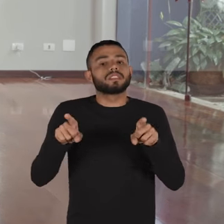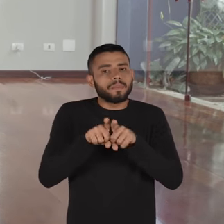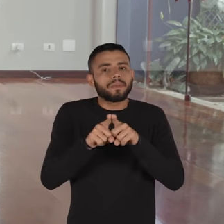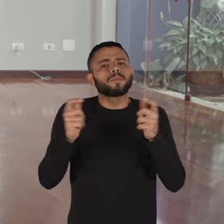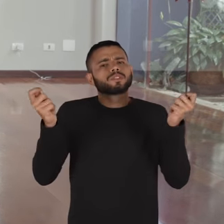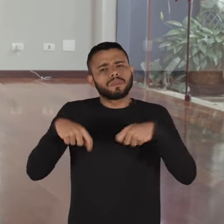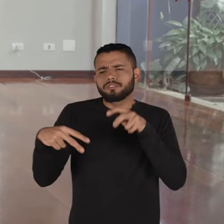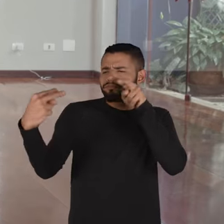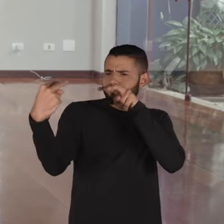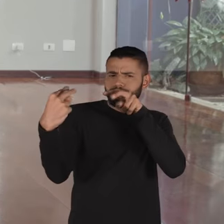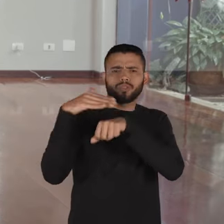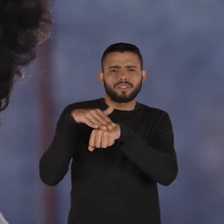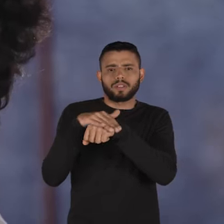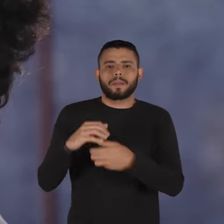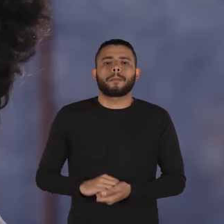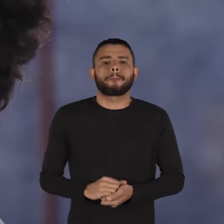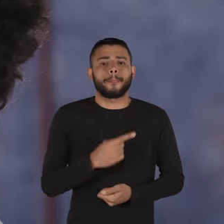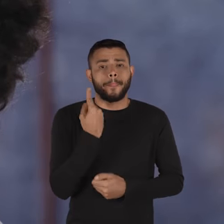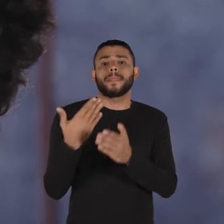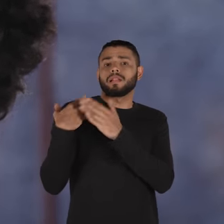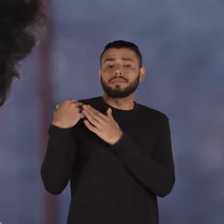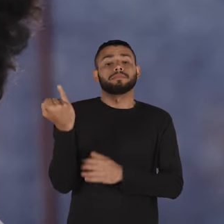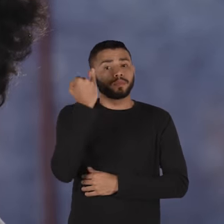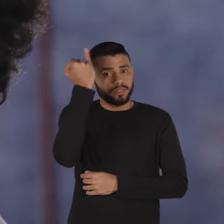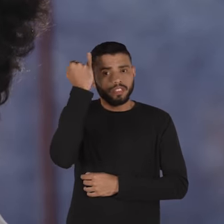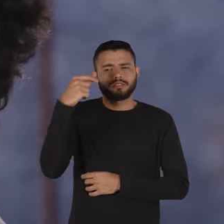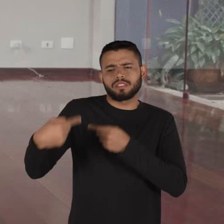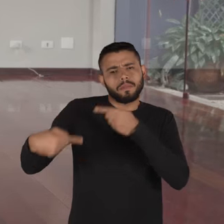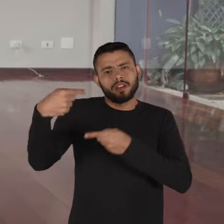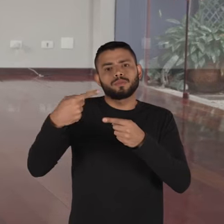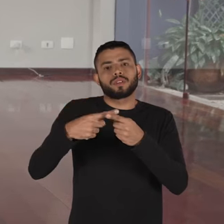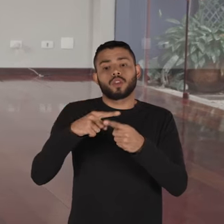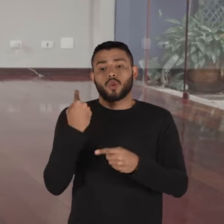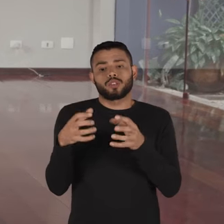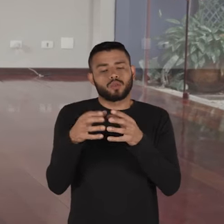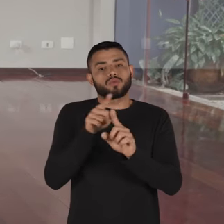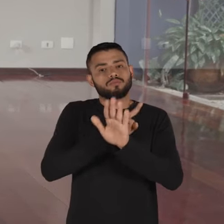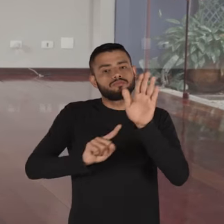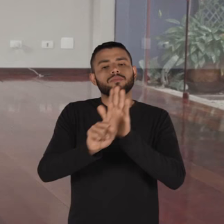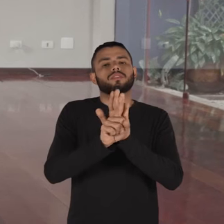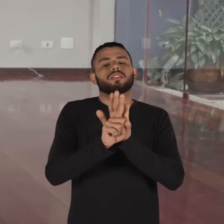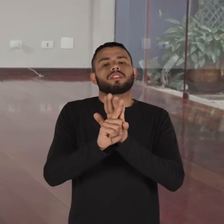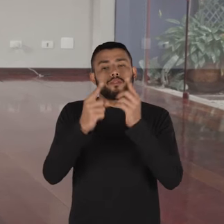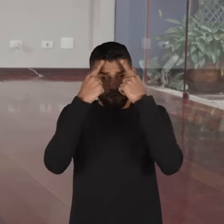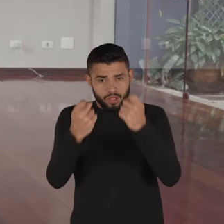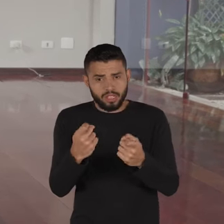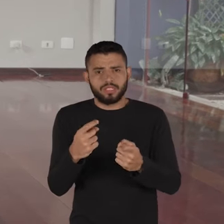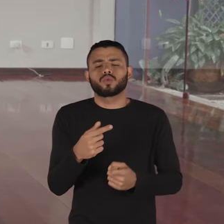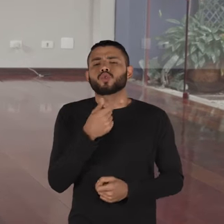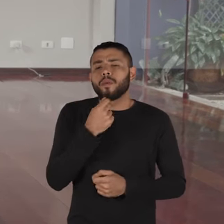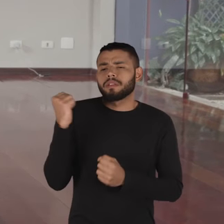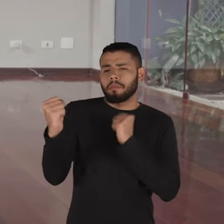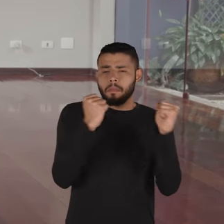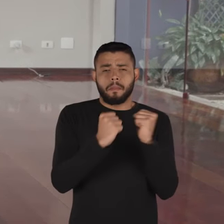com a possibilidade de escutar então a gente tem um papel fundamental nesse debate Pedro Figueireiro somos nós os protagonistas da violência somos